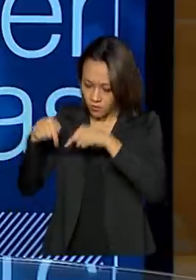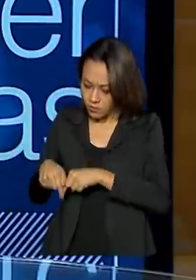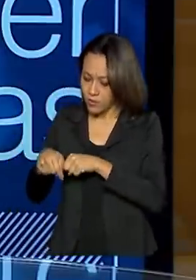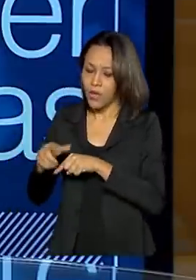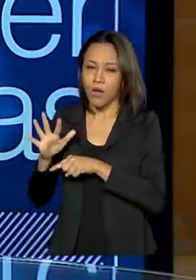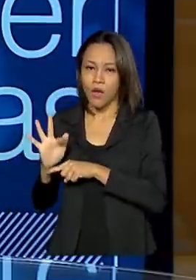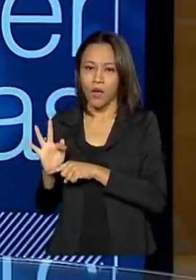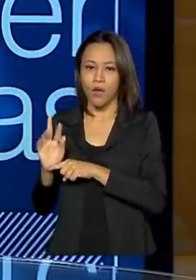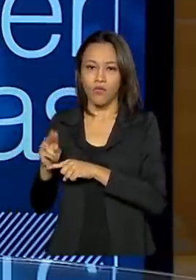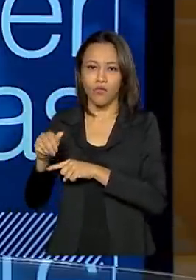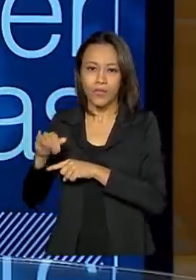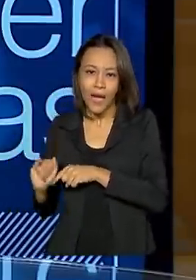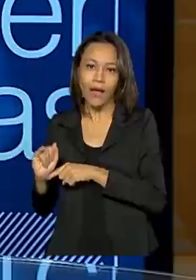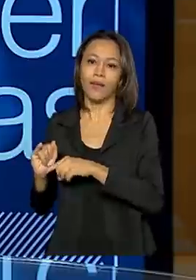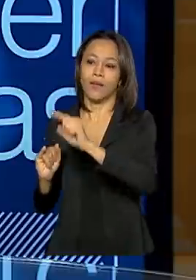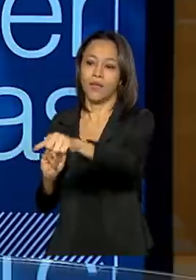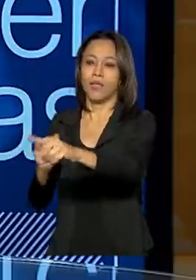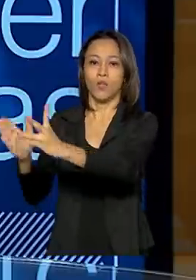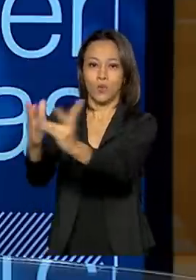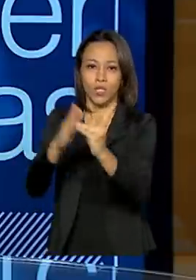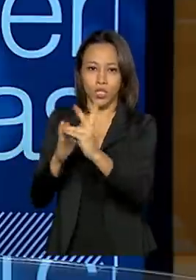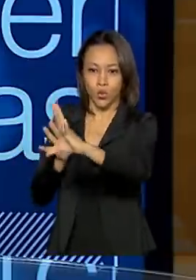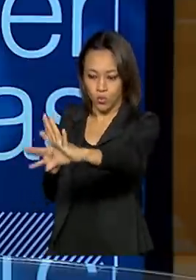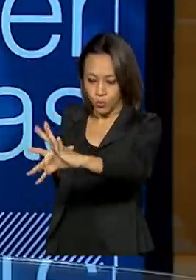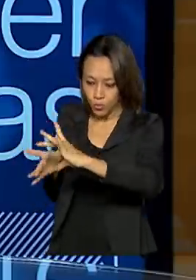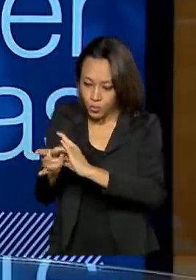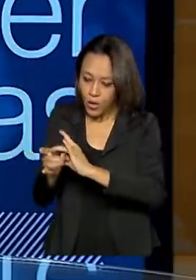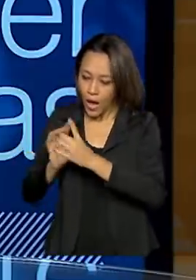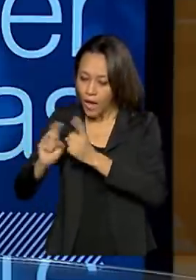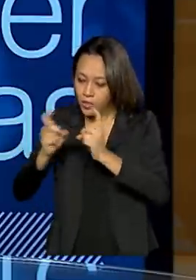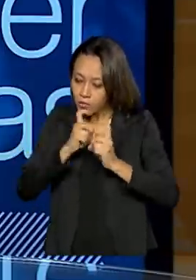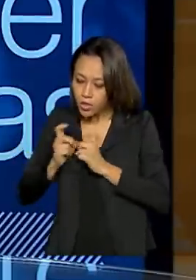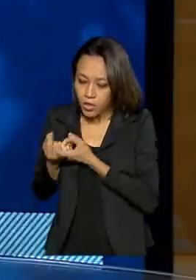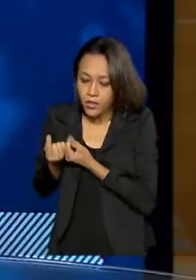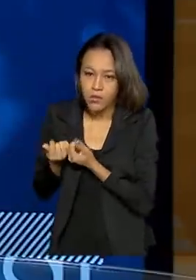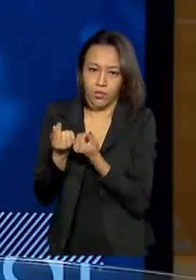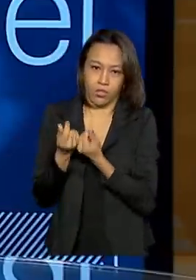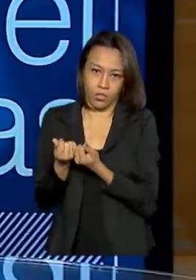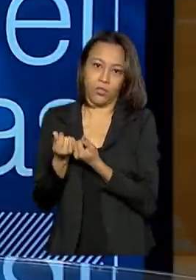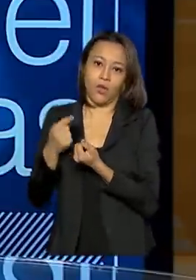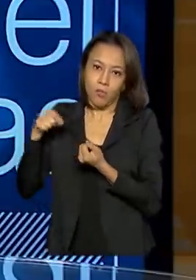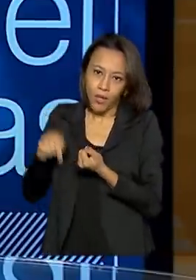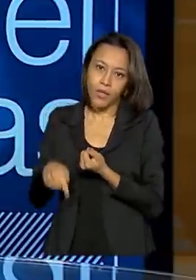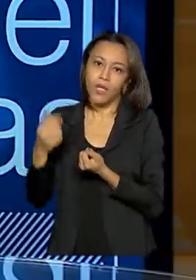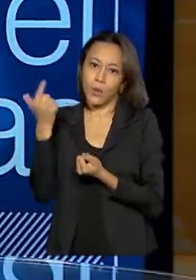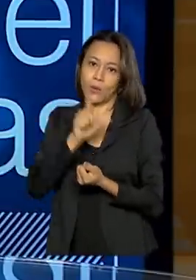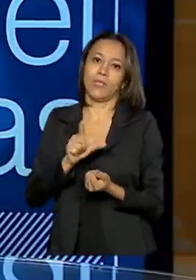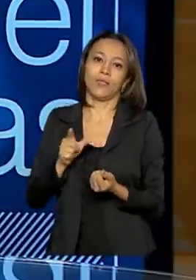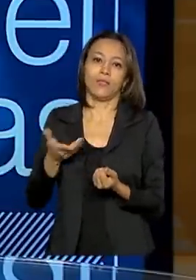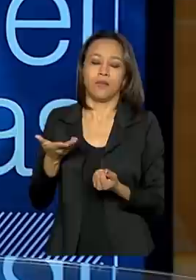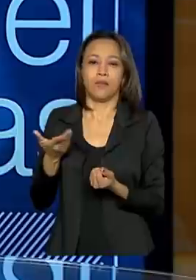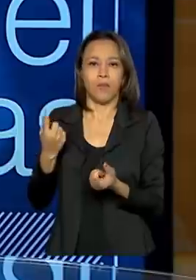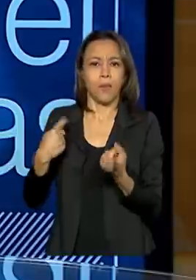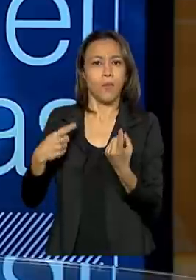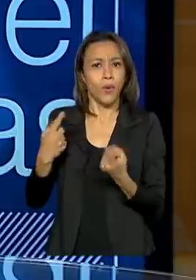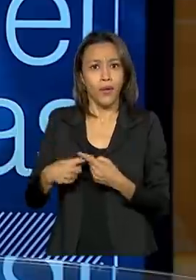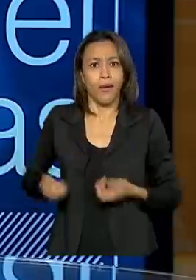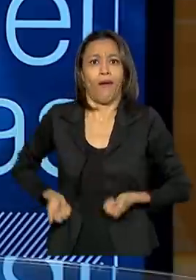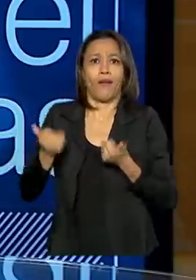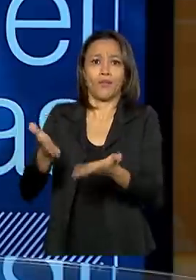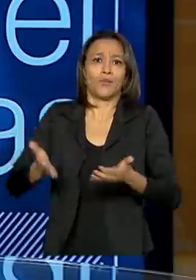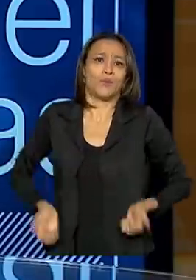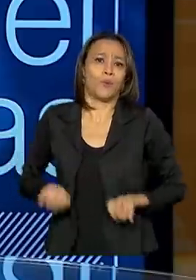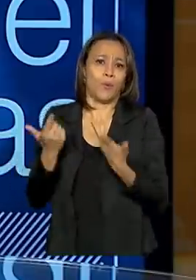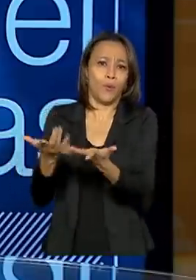indígenas, e fiscalizar, principalmente, dar transparência ao processo para que o indígena seja atendido na ponta. Por quê? Gastou-se muito.